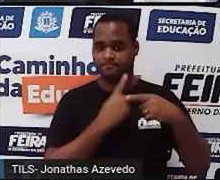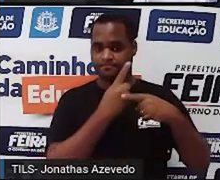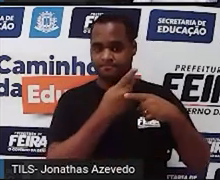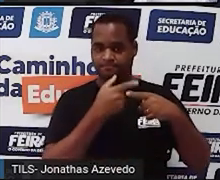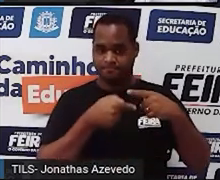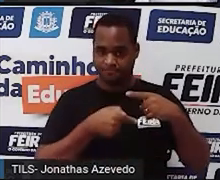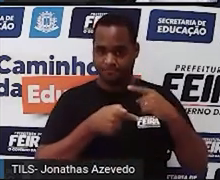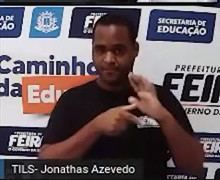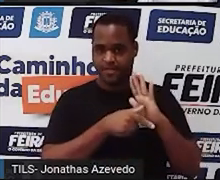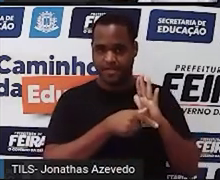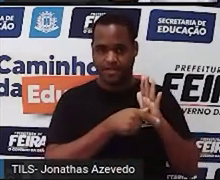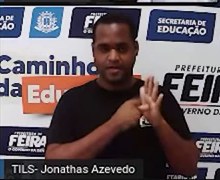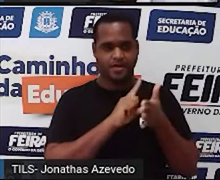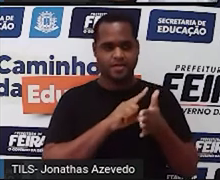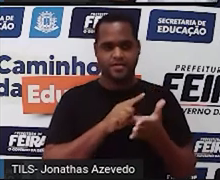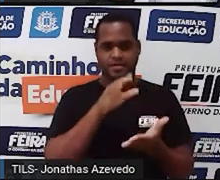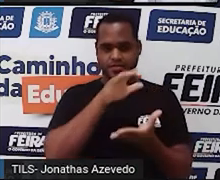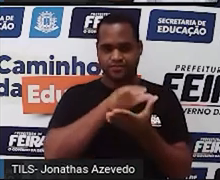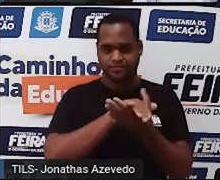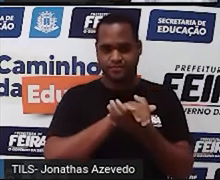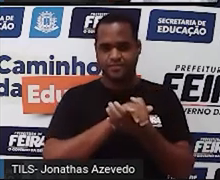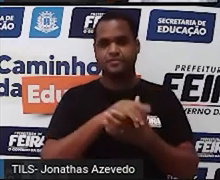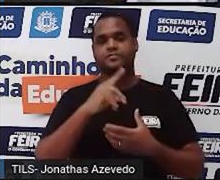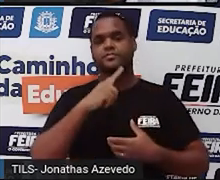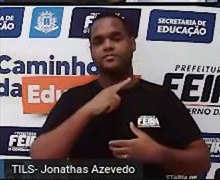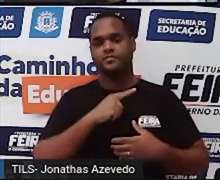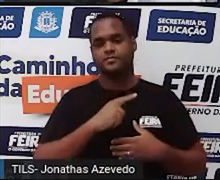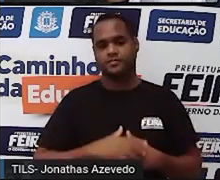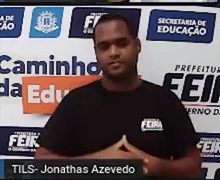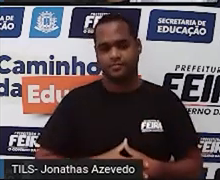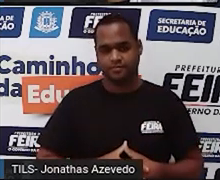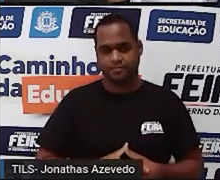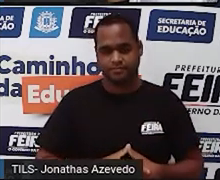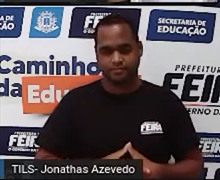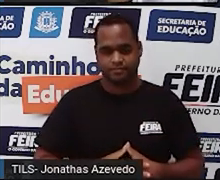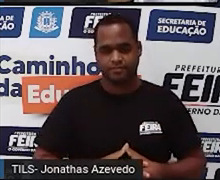viveu um sétimo da sua vida antes de se casar.